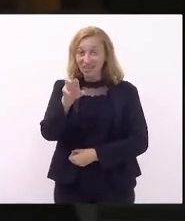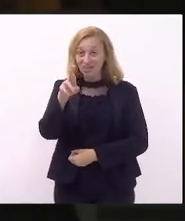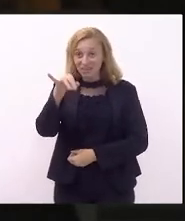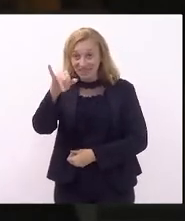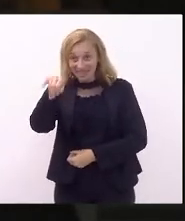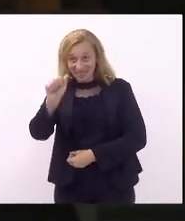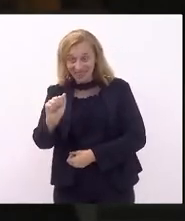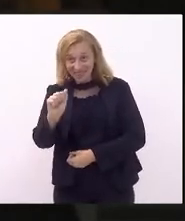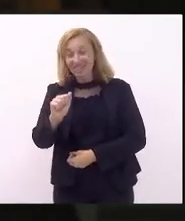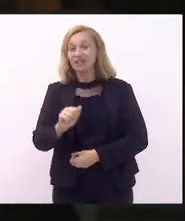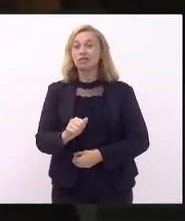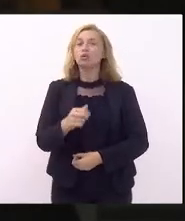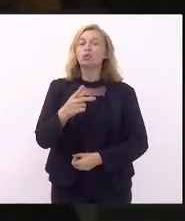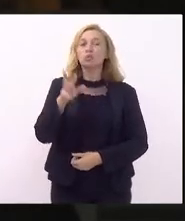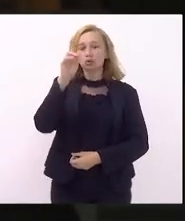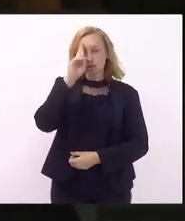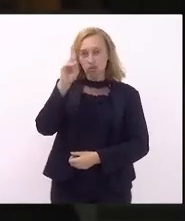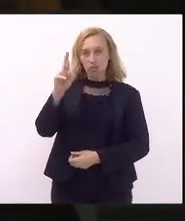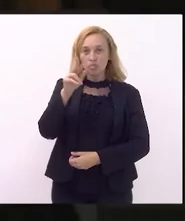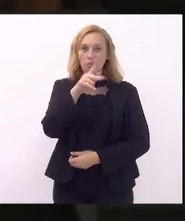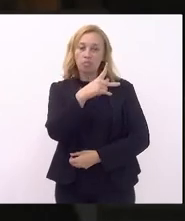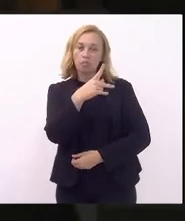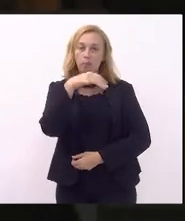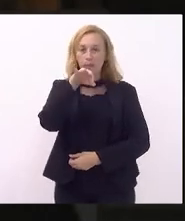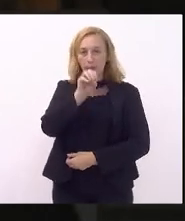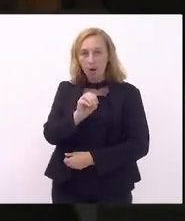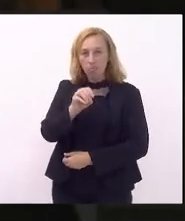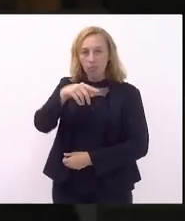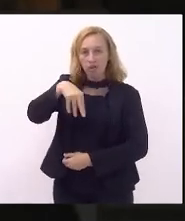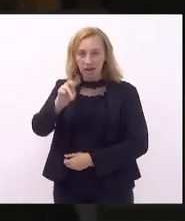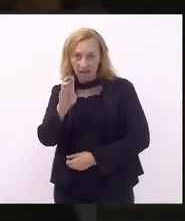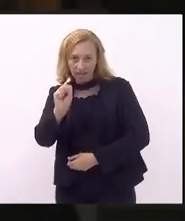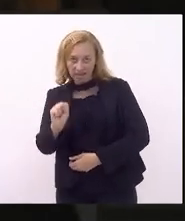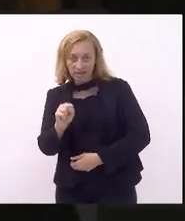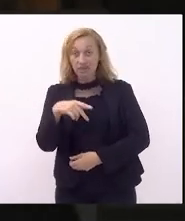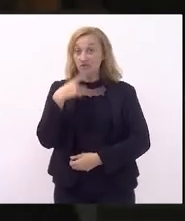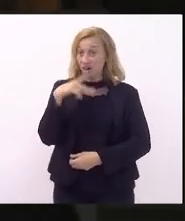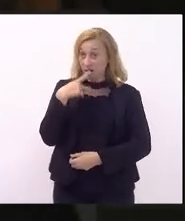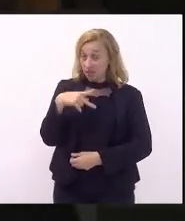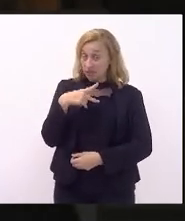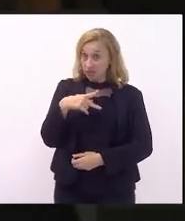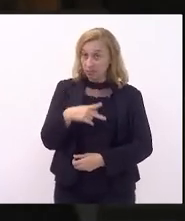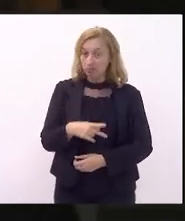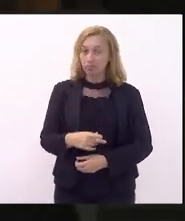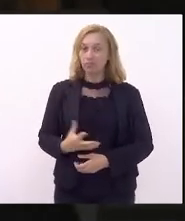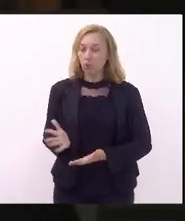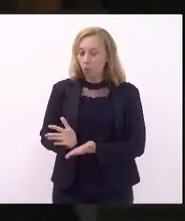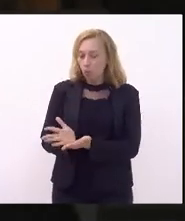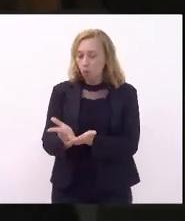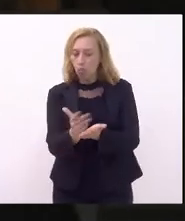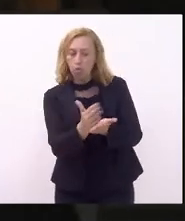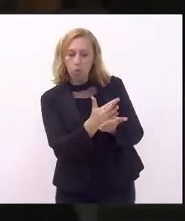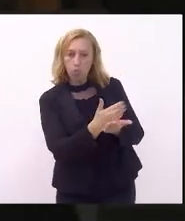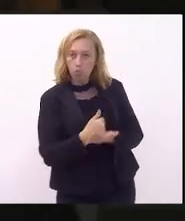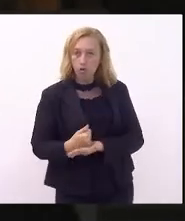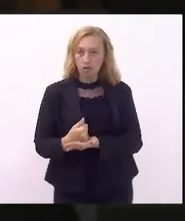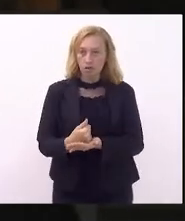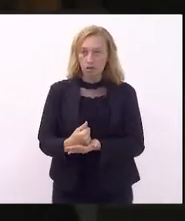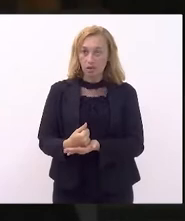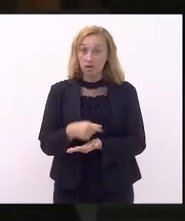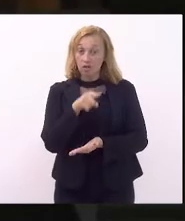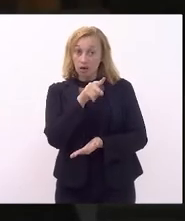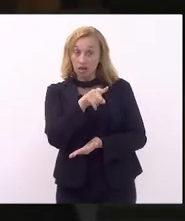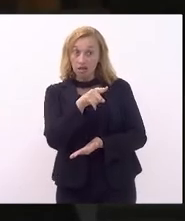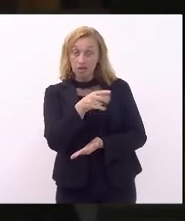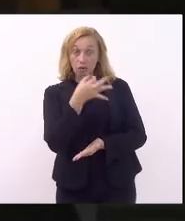O que o senhor Paulo Guedes está dizendo ao acolher esse parecer da